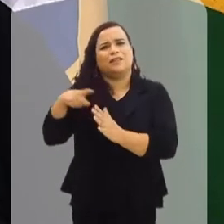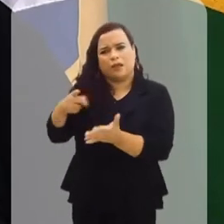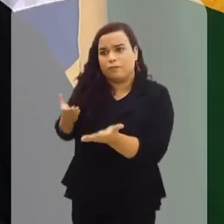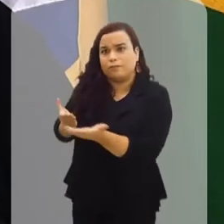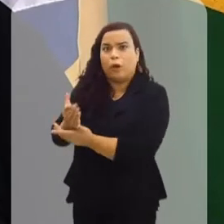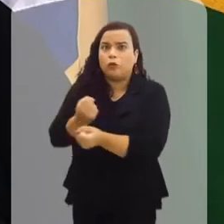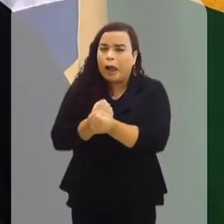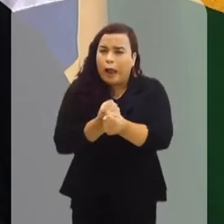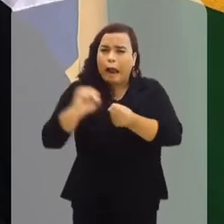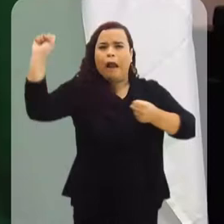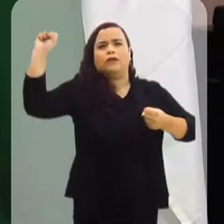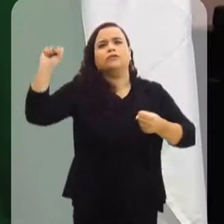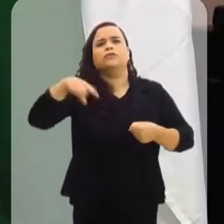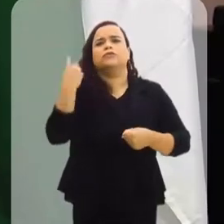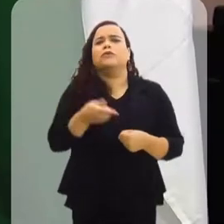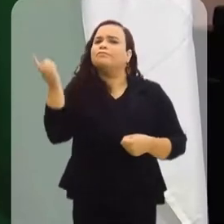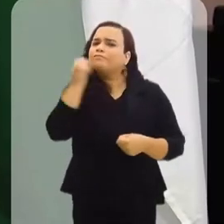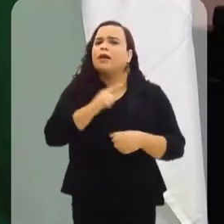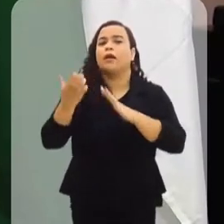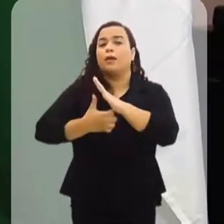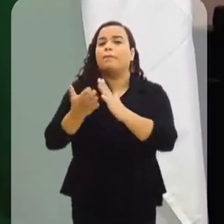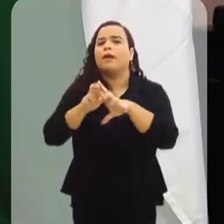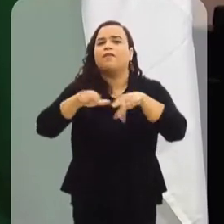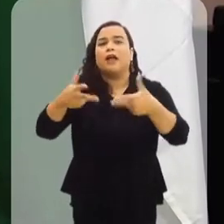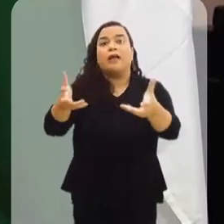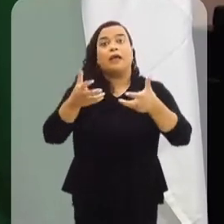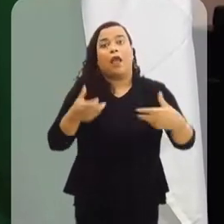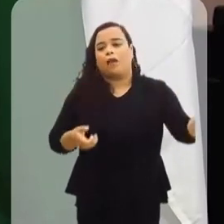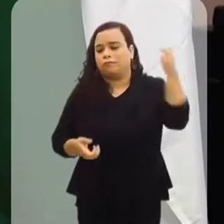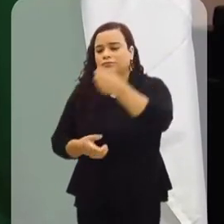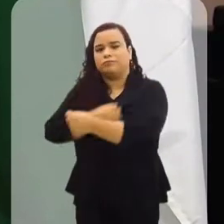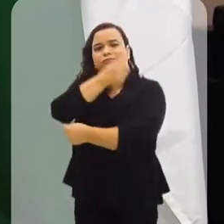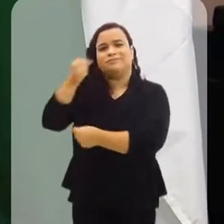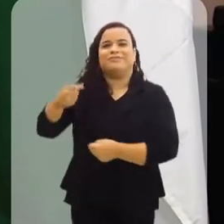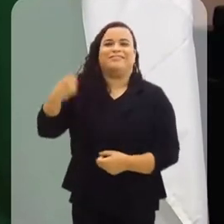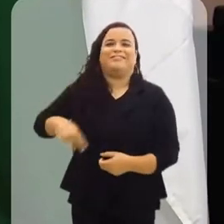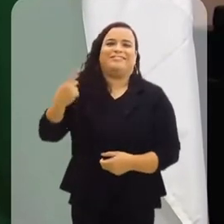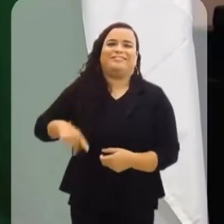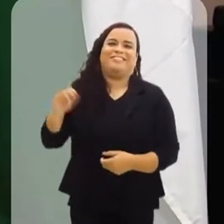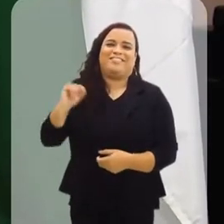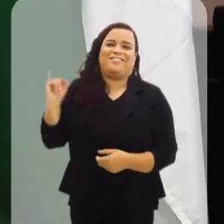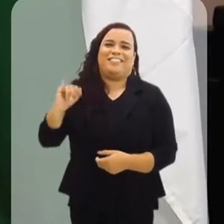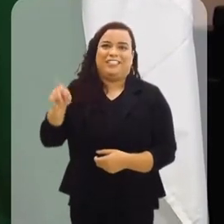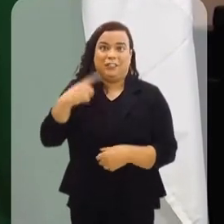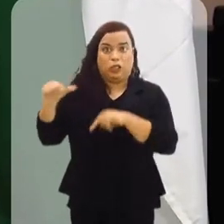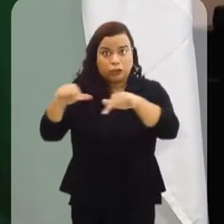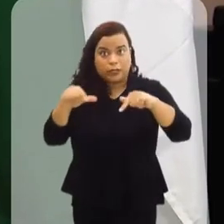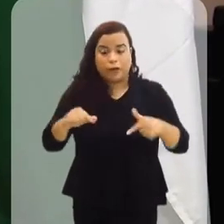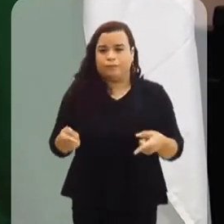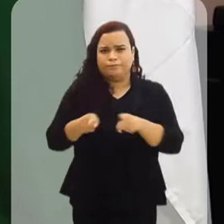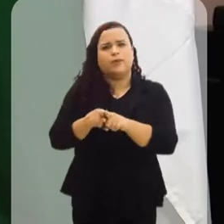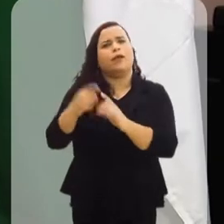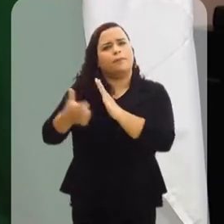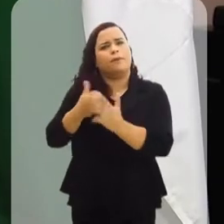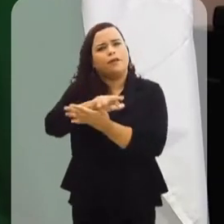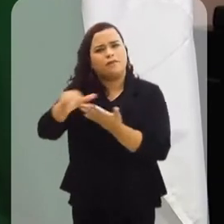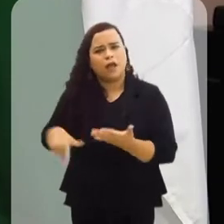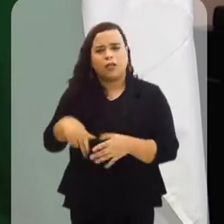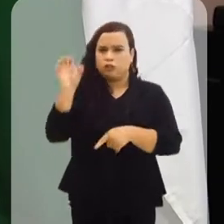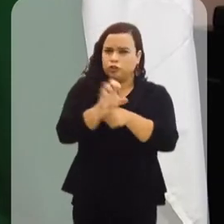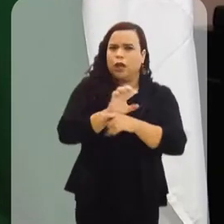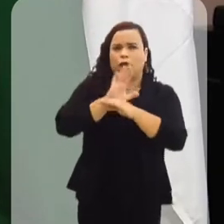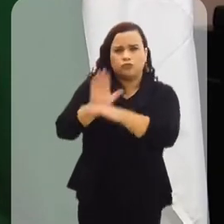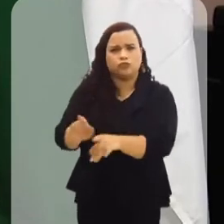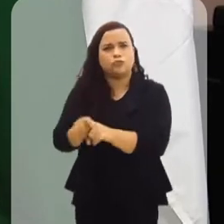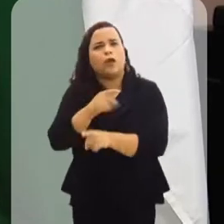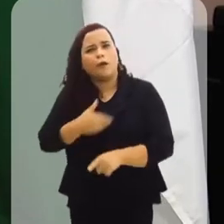um porto gigantesco. E isso faz com que várias empresas queiram vir para cá. Então, gente está trabalhando com essas empresas, com a